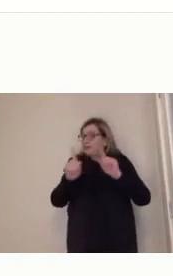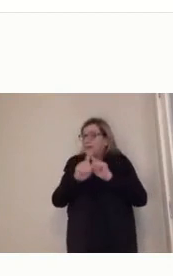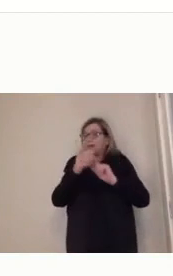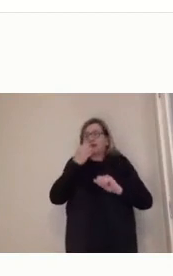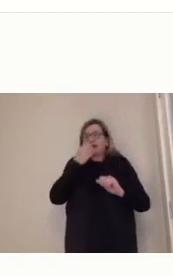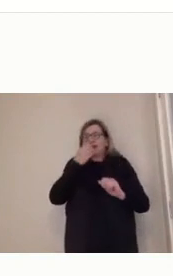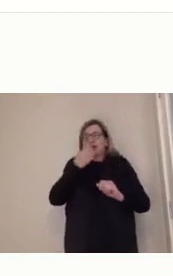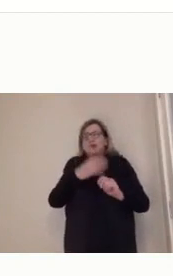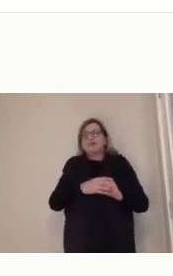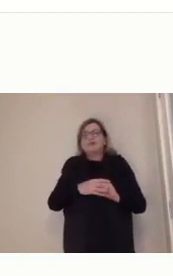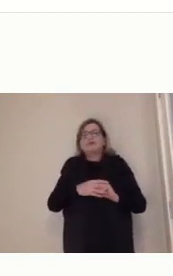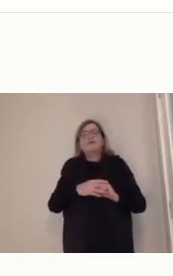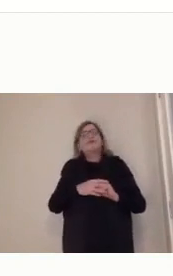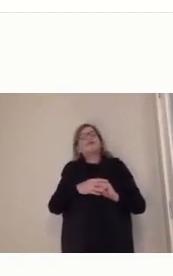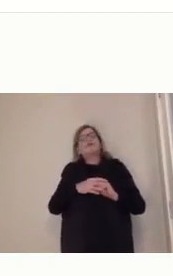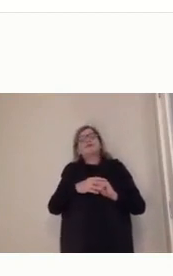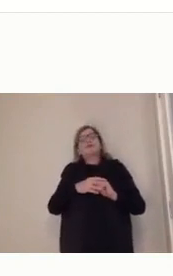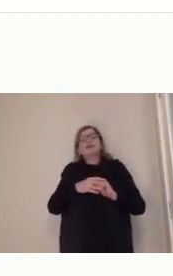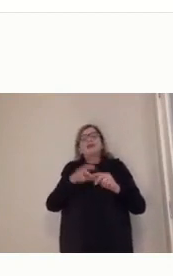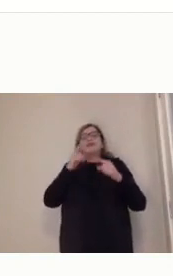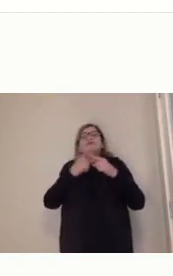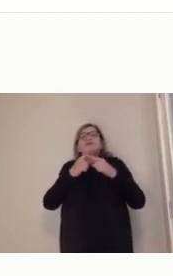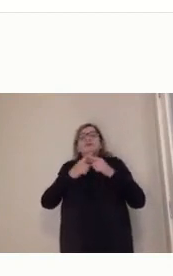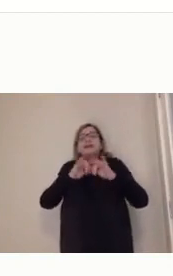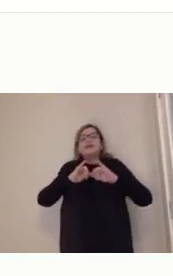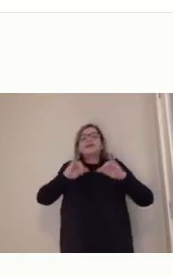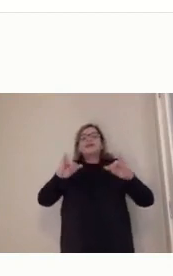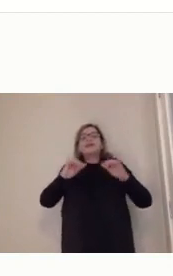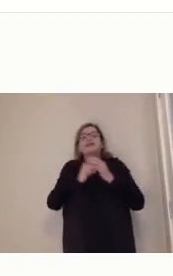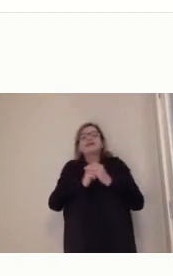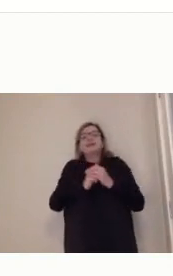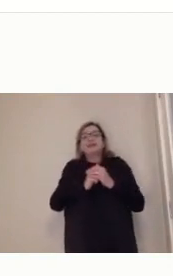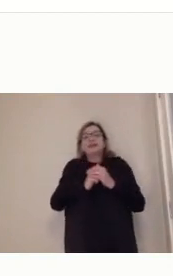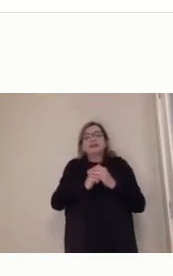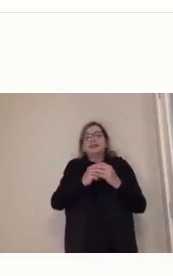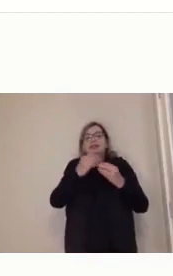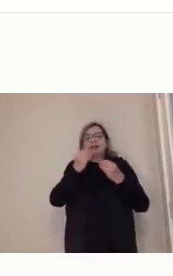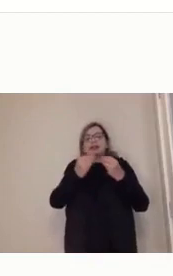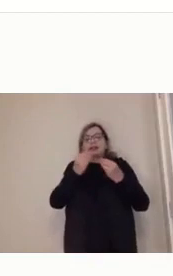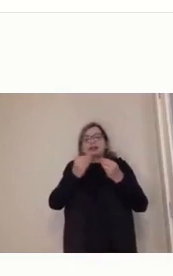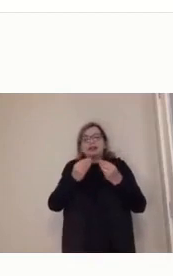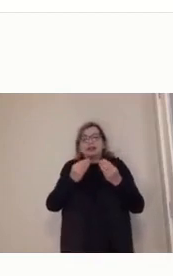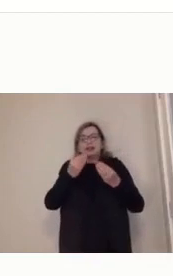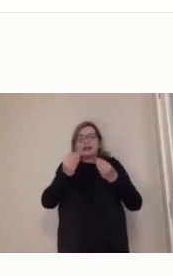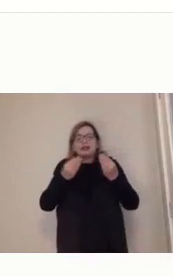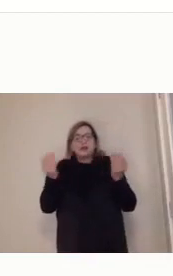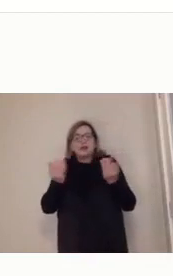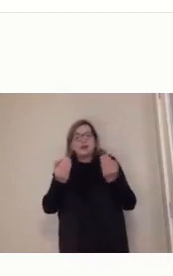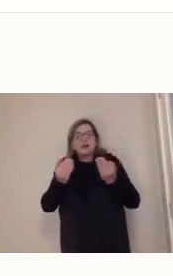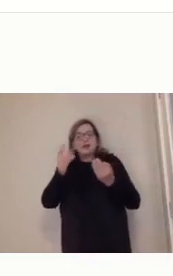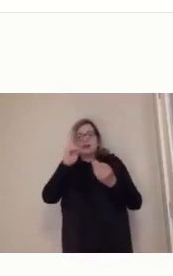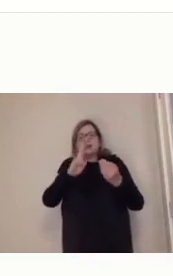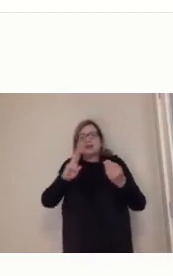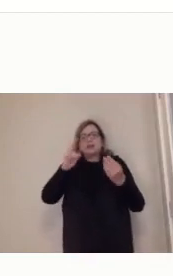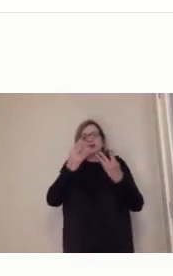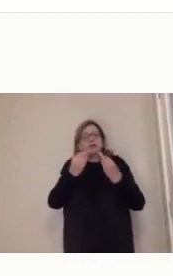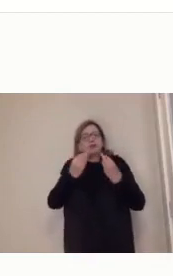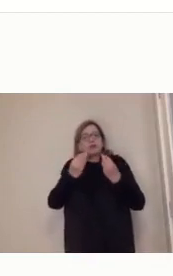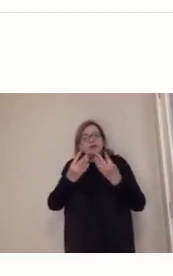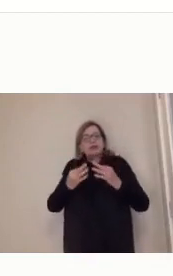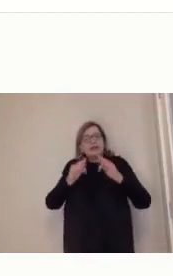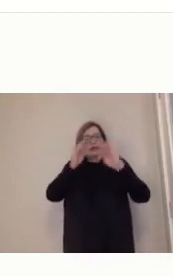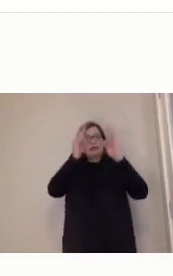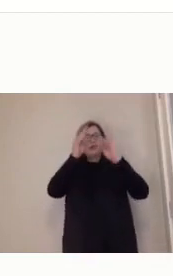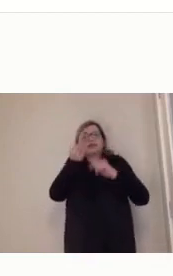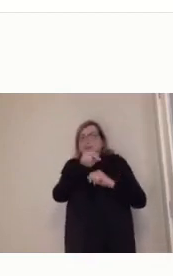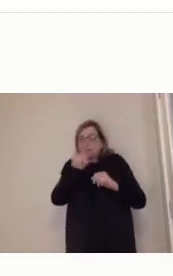vão ver muitas tecnologias que as professores vão usar, tá? Mas, se você não se detiver também a percorrer essa disciplina